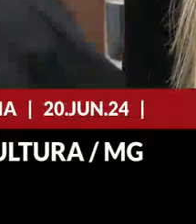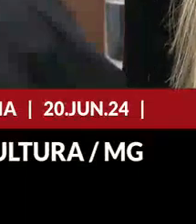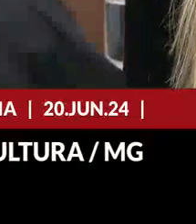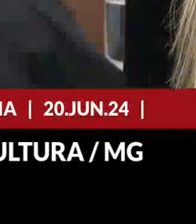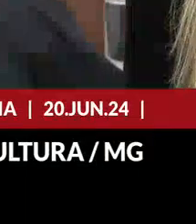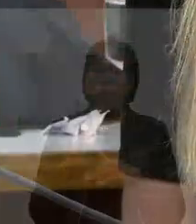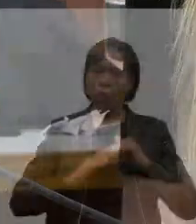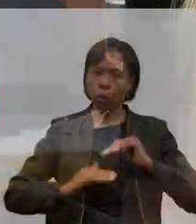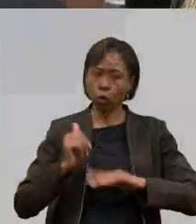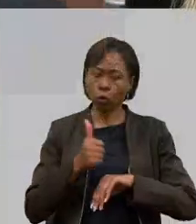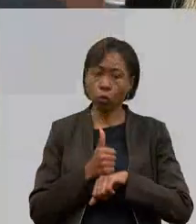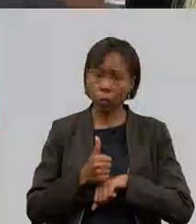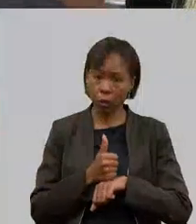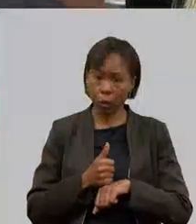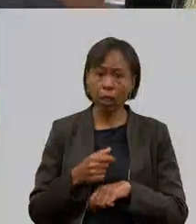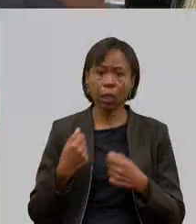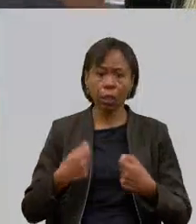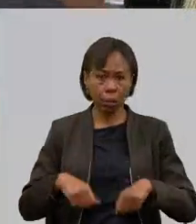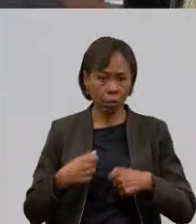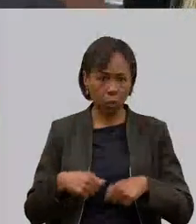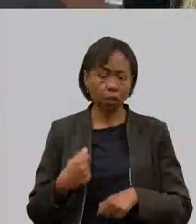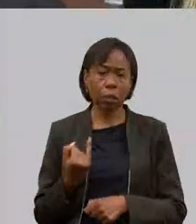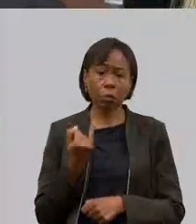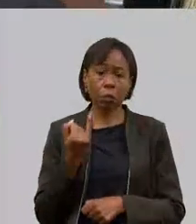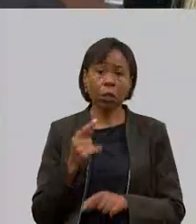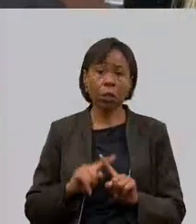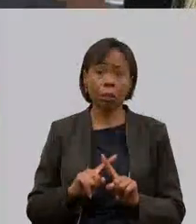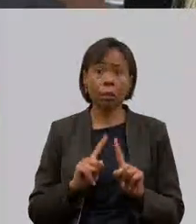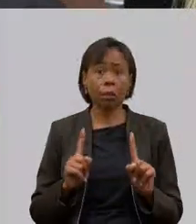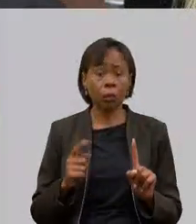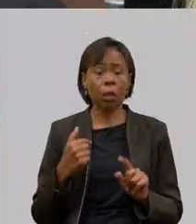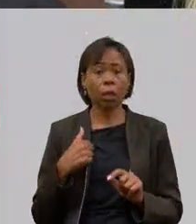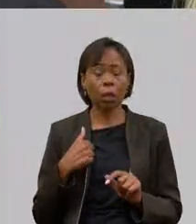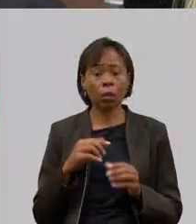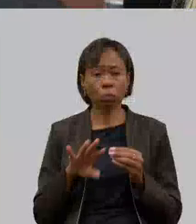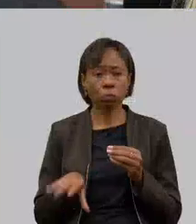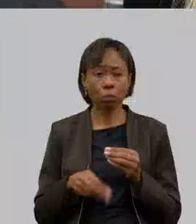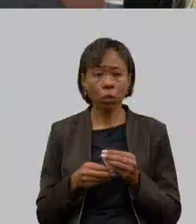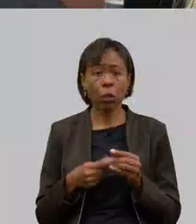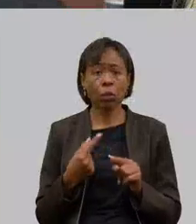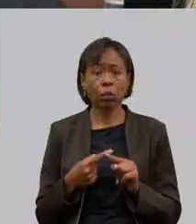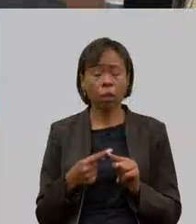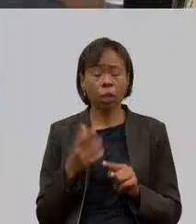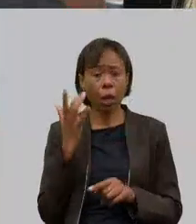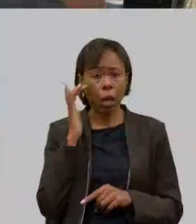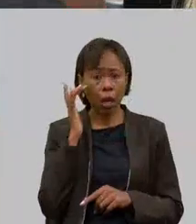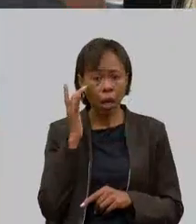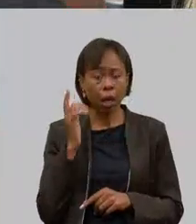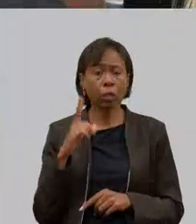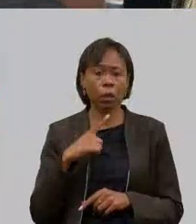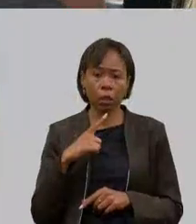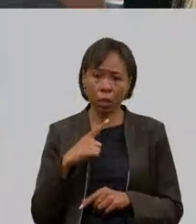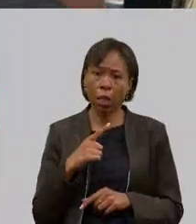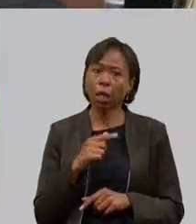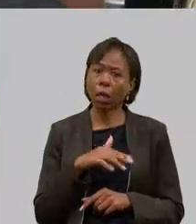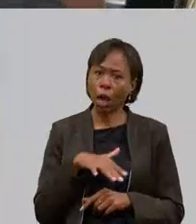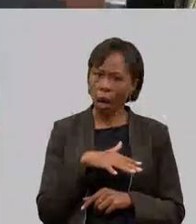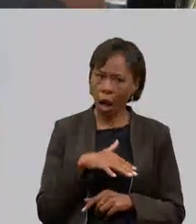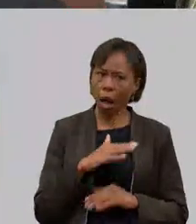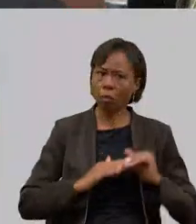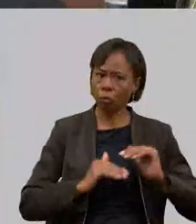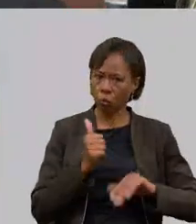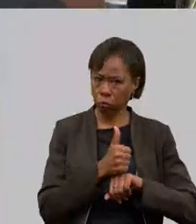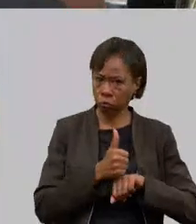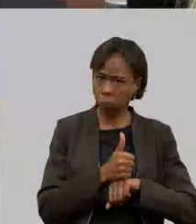presente a gente vê que é necessário mas eu queria complementar porque eu acho que tem o aspecto técnico ali mas tem uma